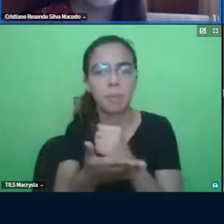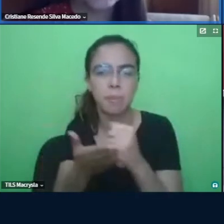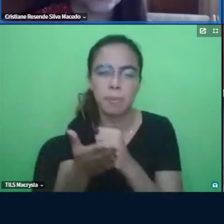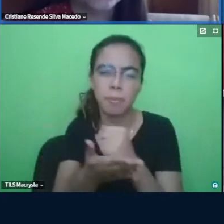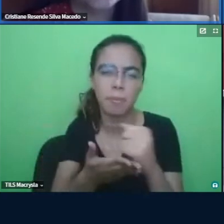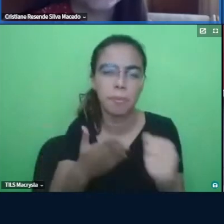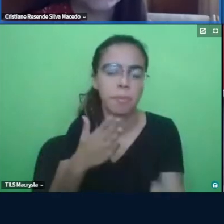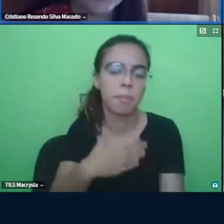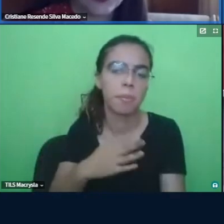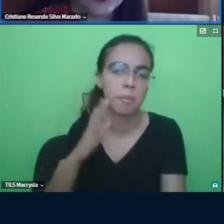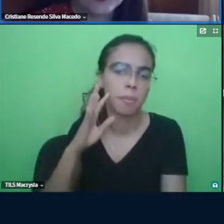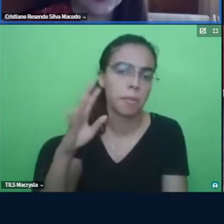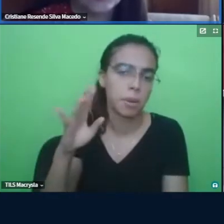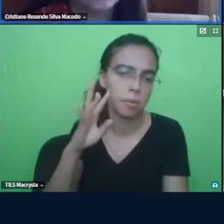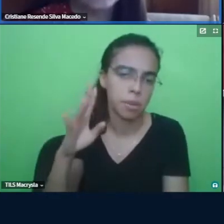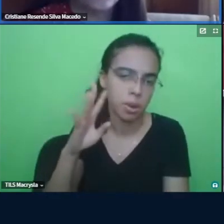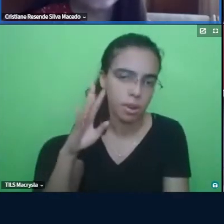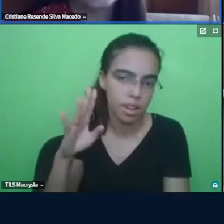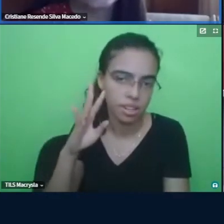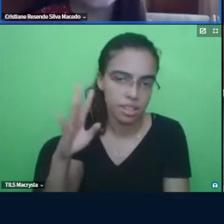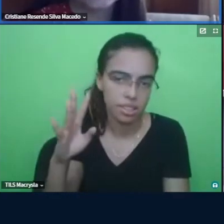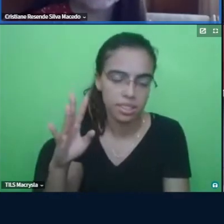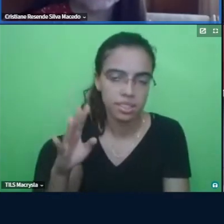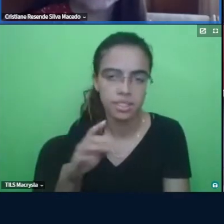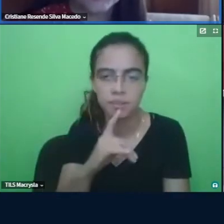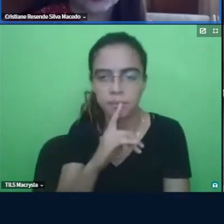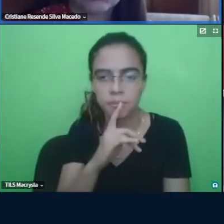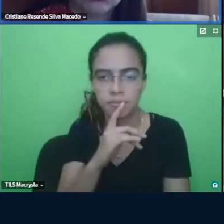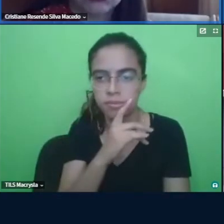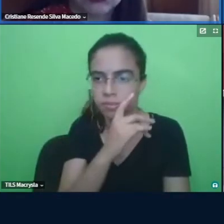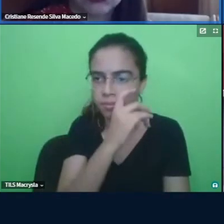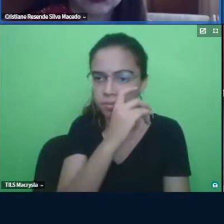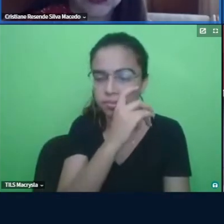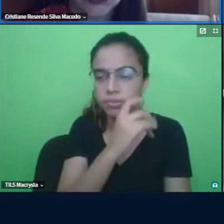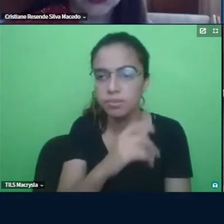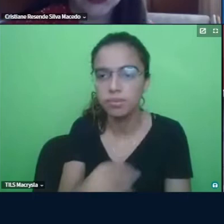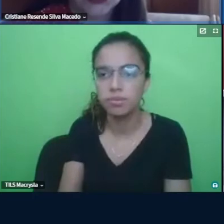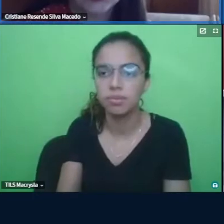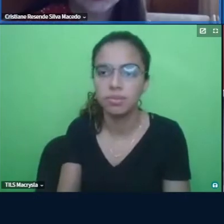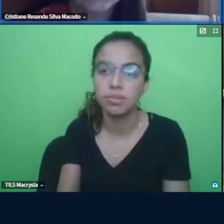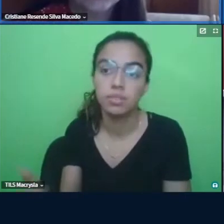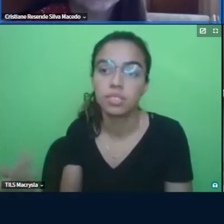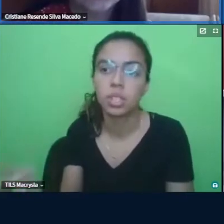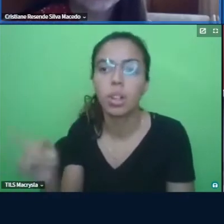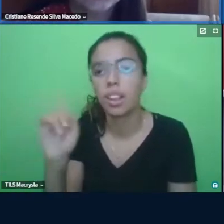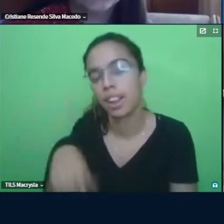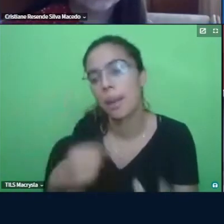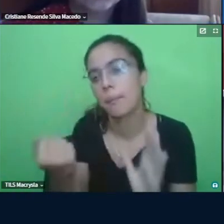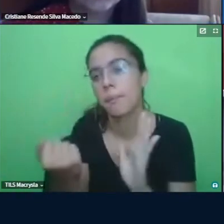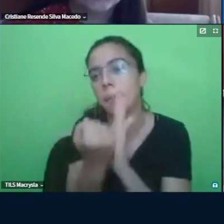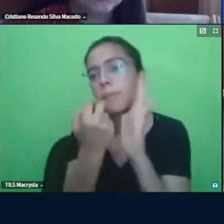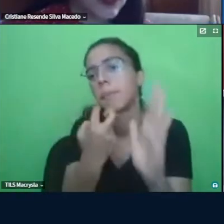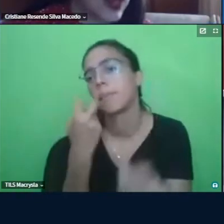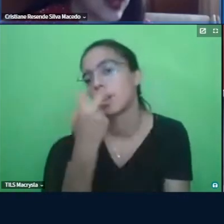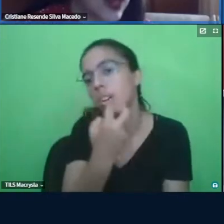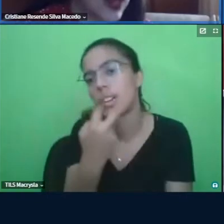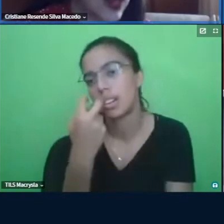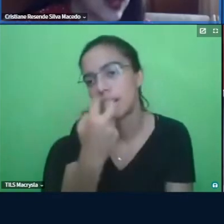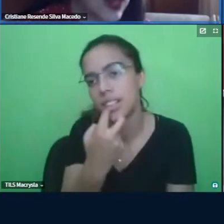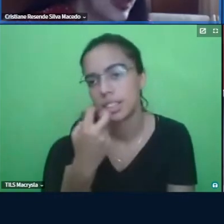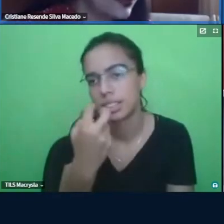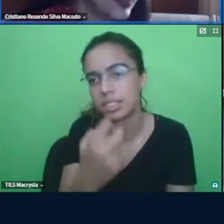por isso que eu não utilizei códigos de transcrição não eu estou falando assim de marcas de oralidade o né tá